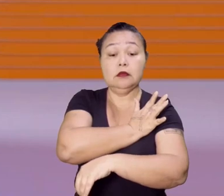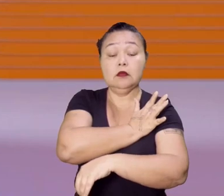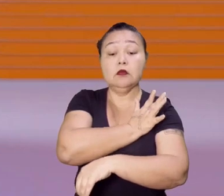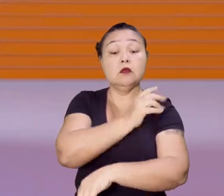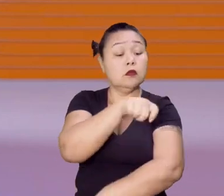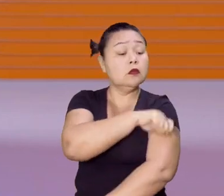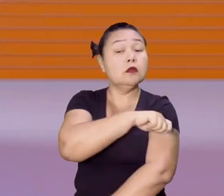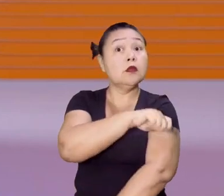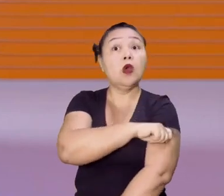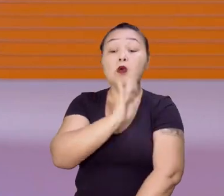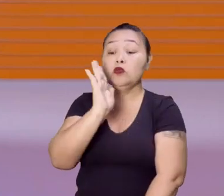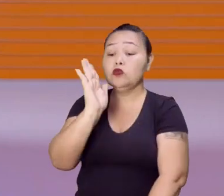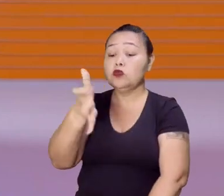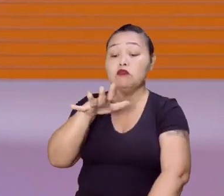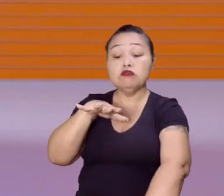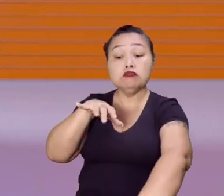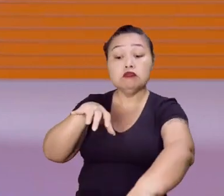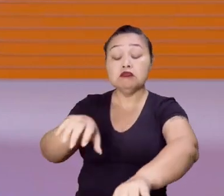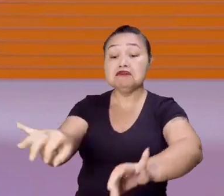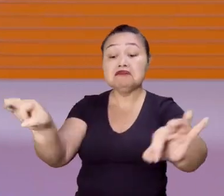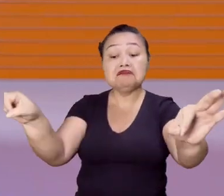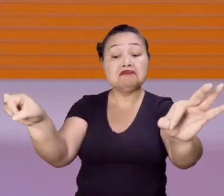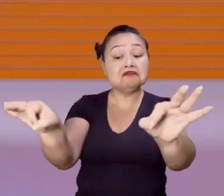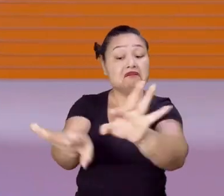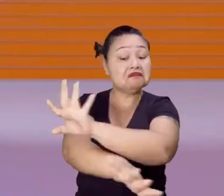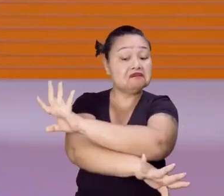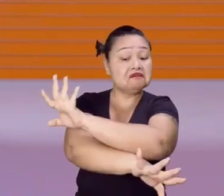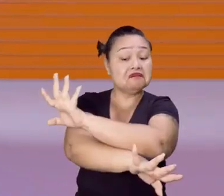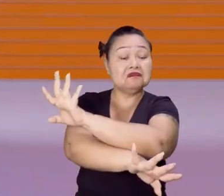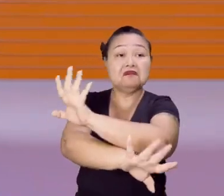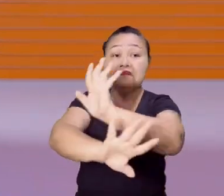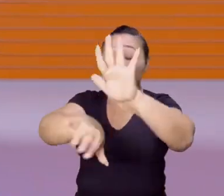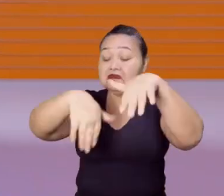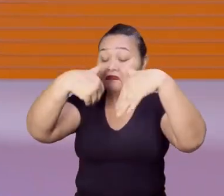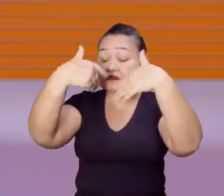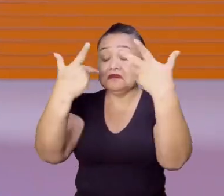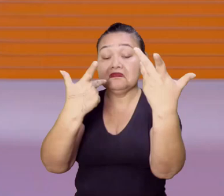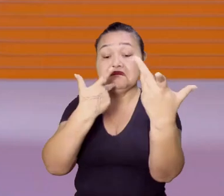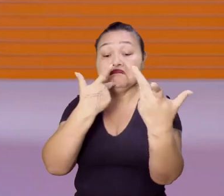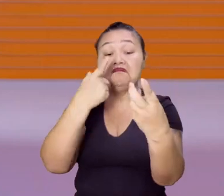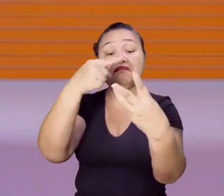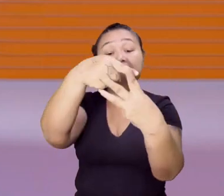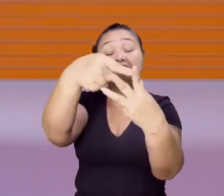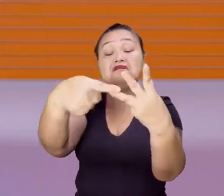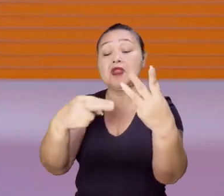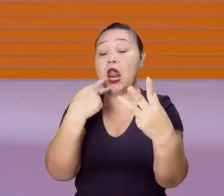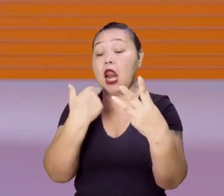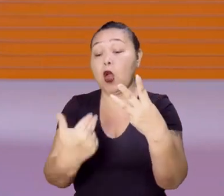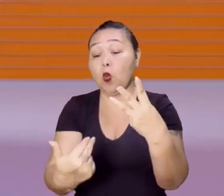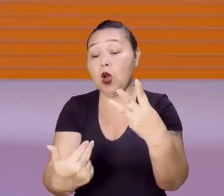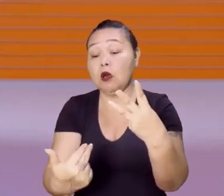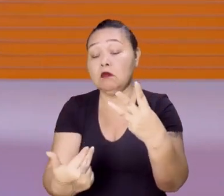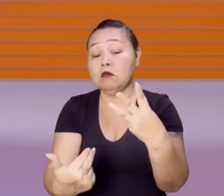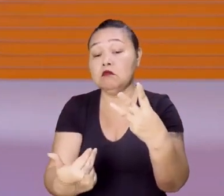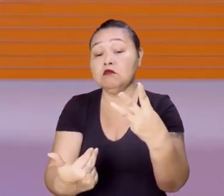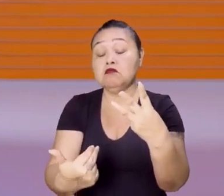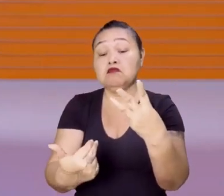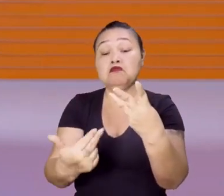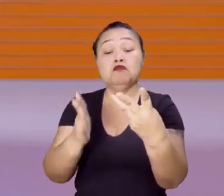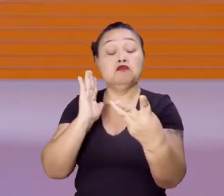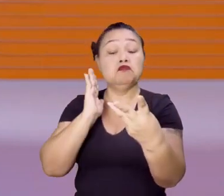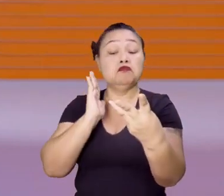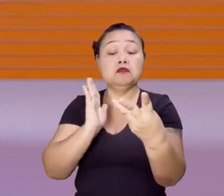aluno, ele já sai com a formação completa, já sai falando três idiomas, já sai com